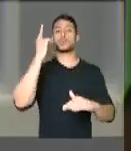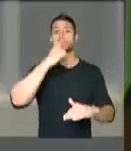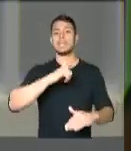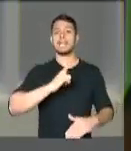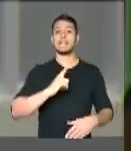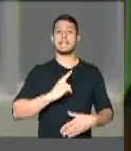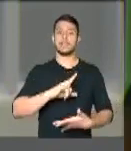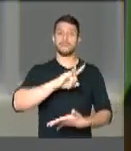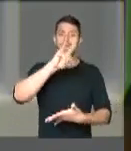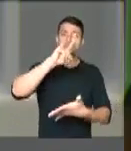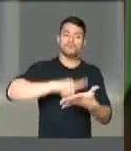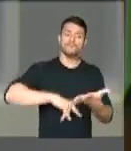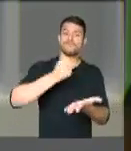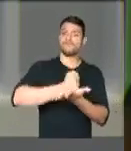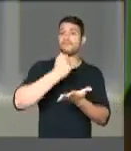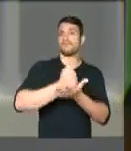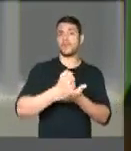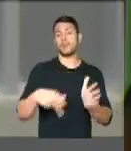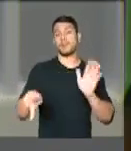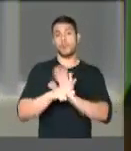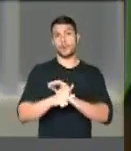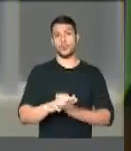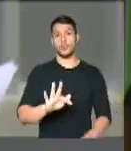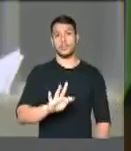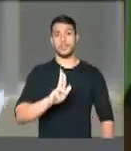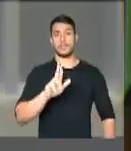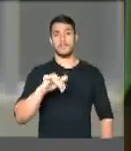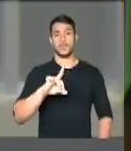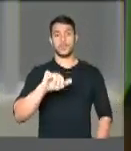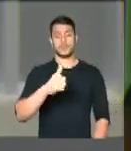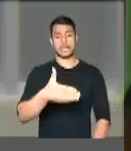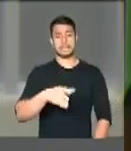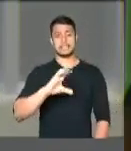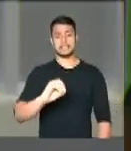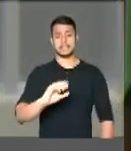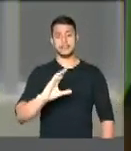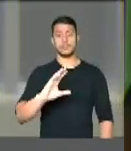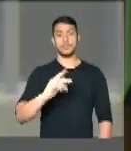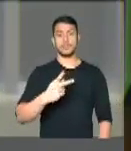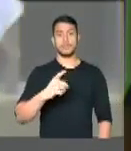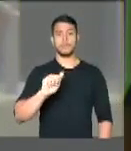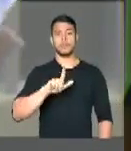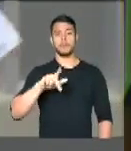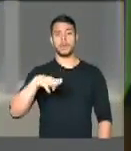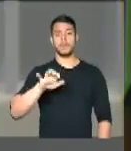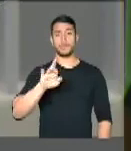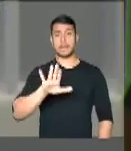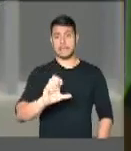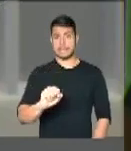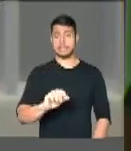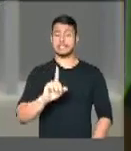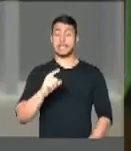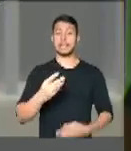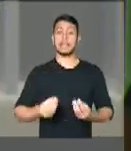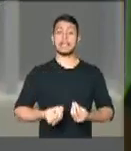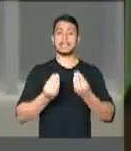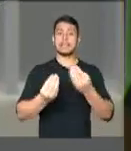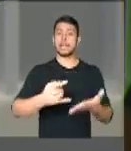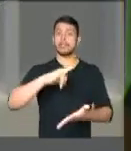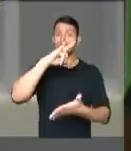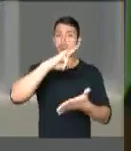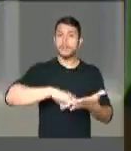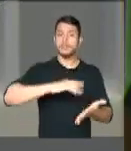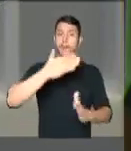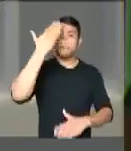garantida pela Fundação Palmares, que é o representante legal do governo federal, que faz a certificação e